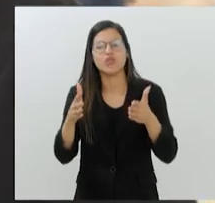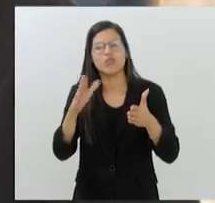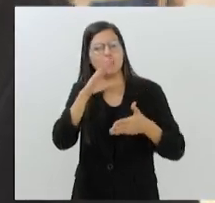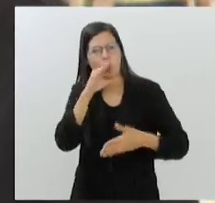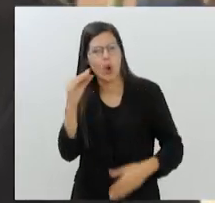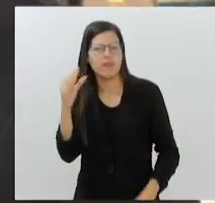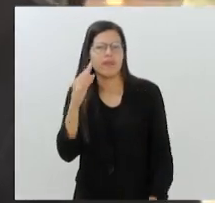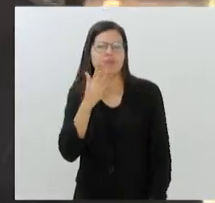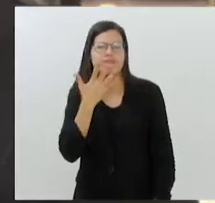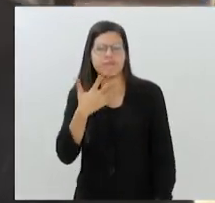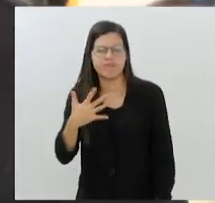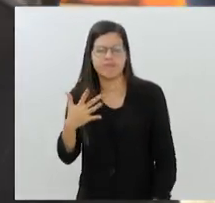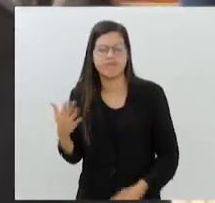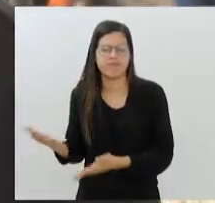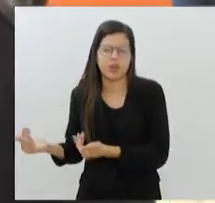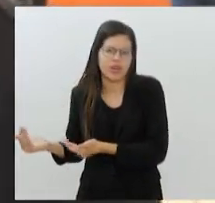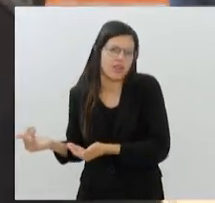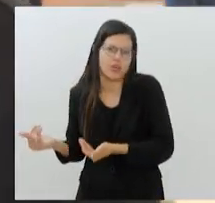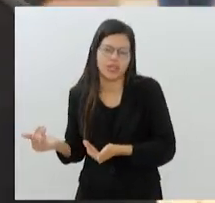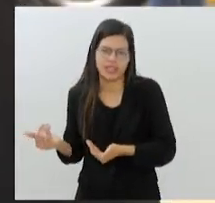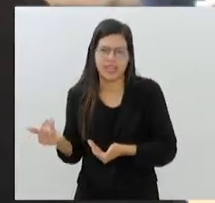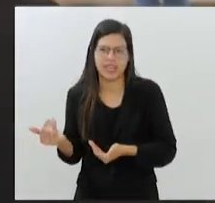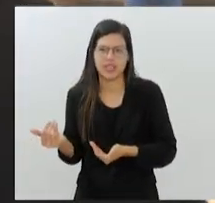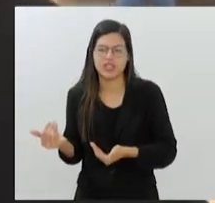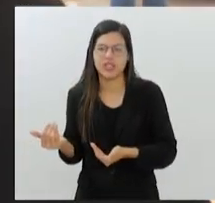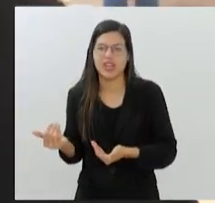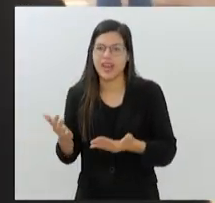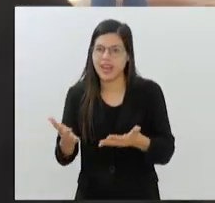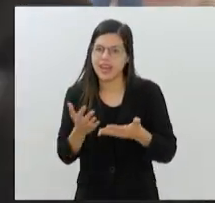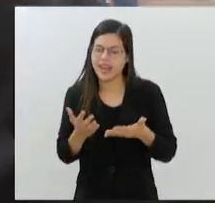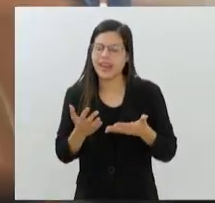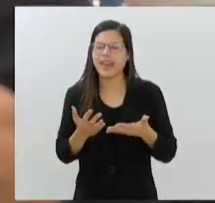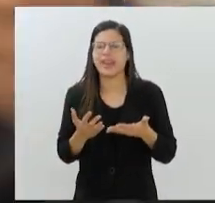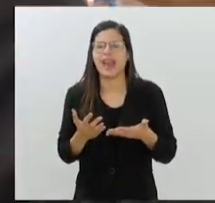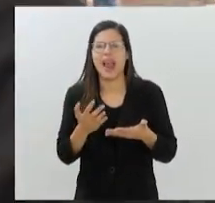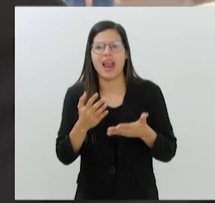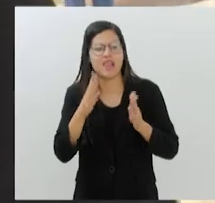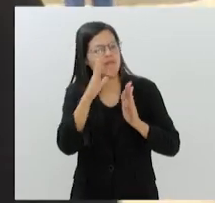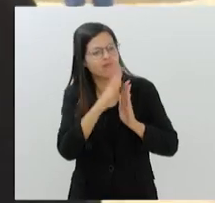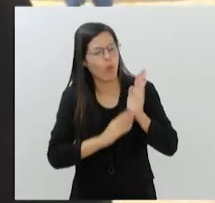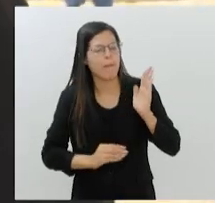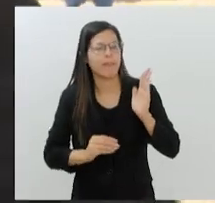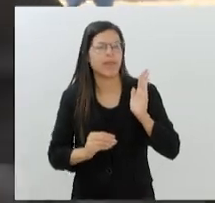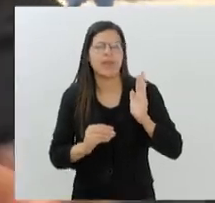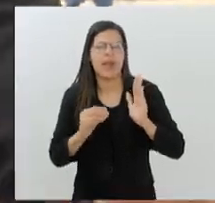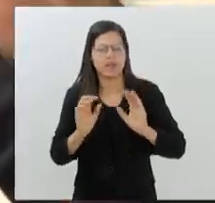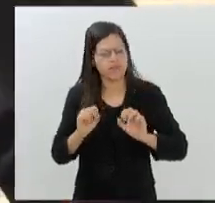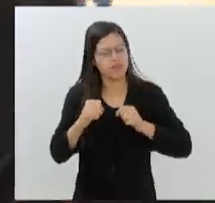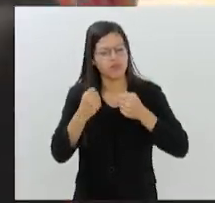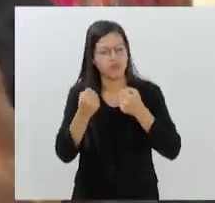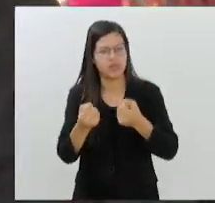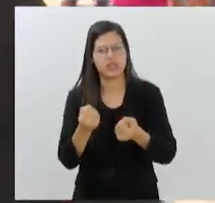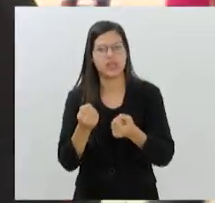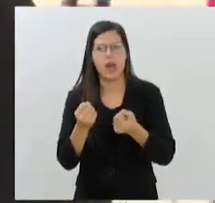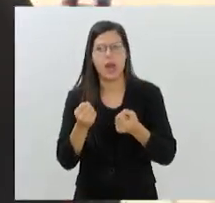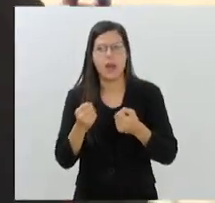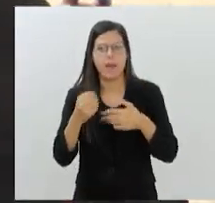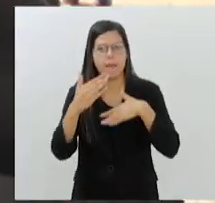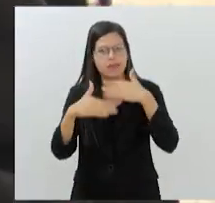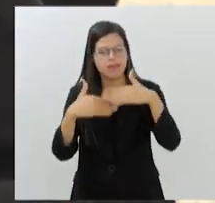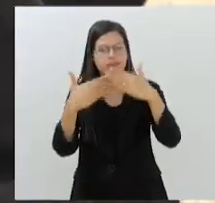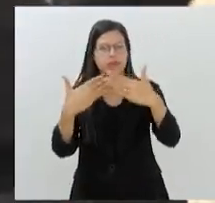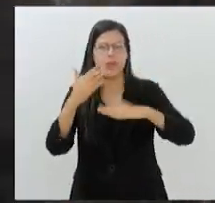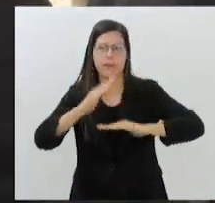falamos anteriormente, que querem, enfim, buscar a inspiração, a motivação para seguir suas vidas, construir suas